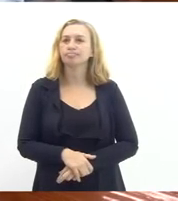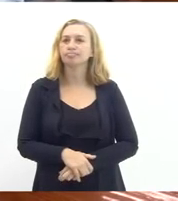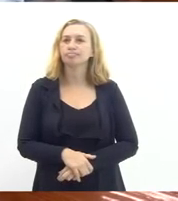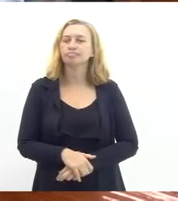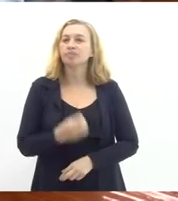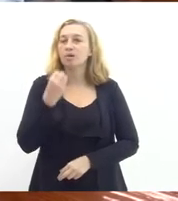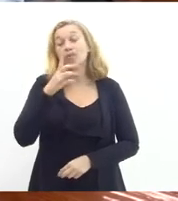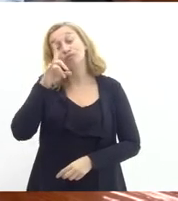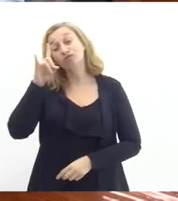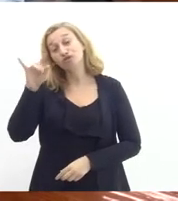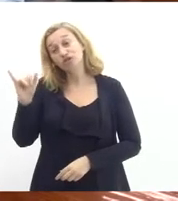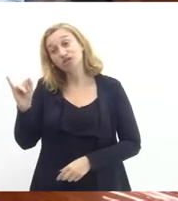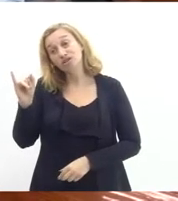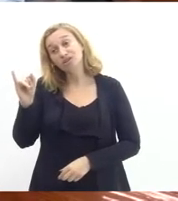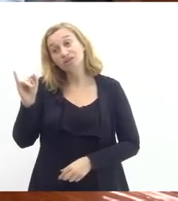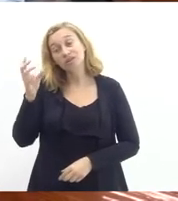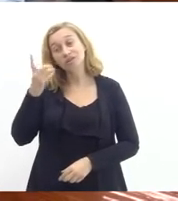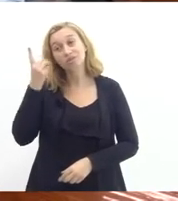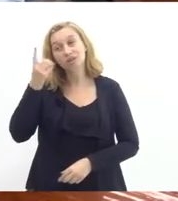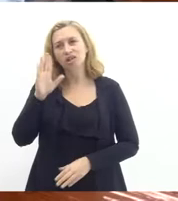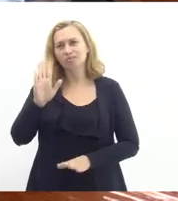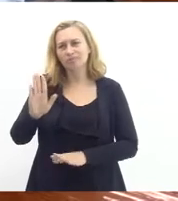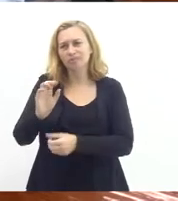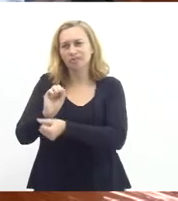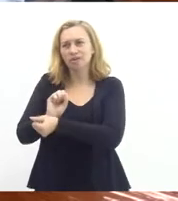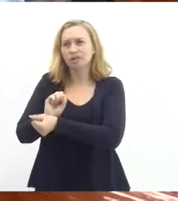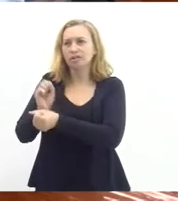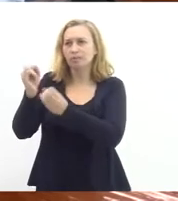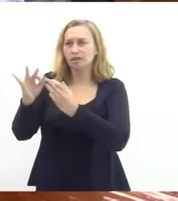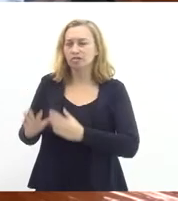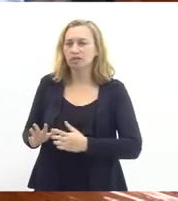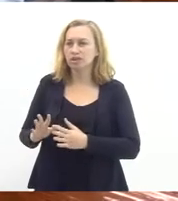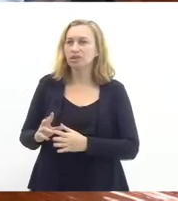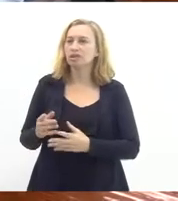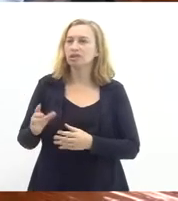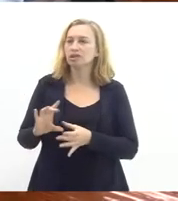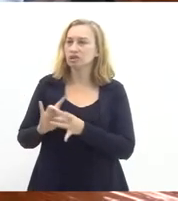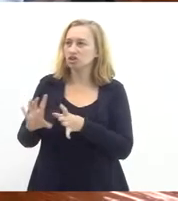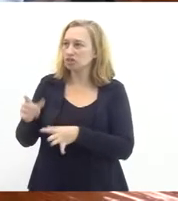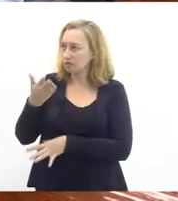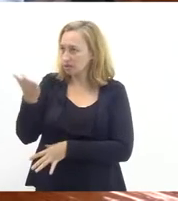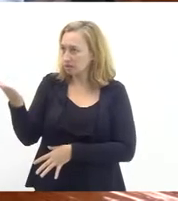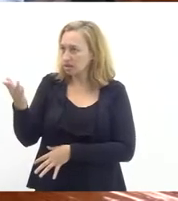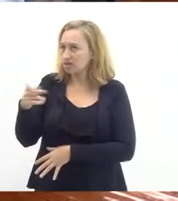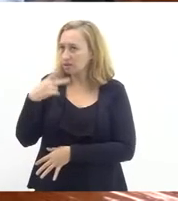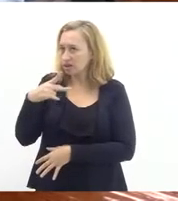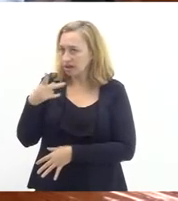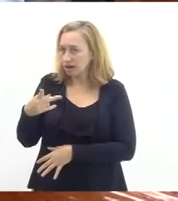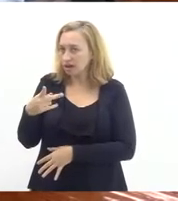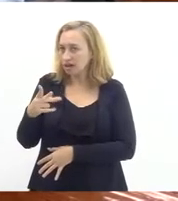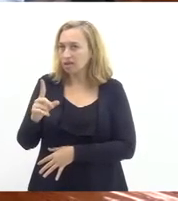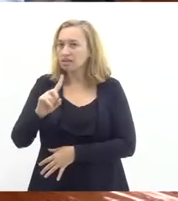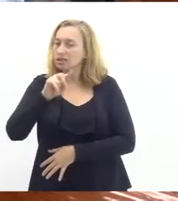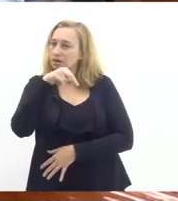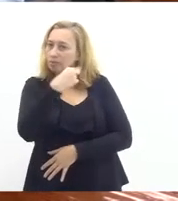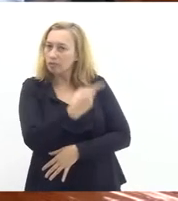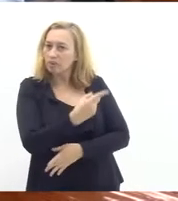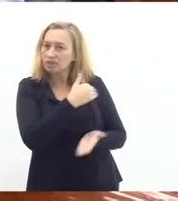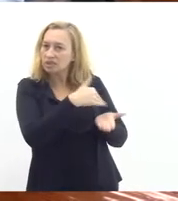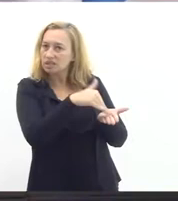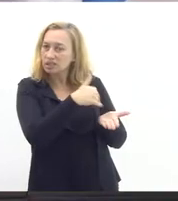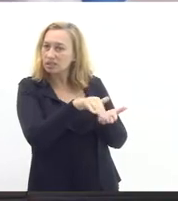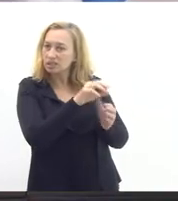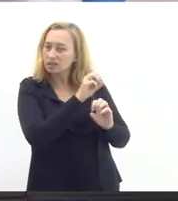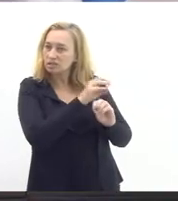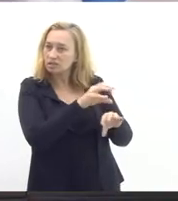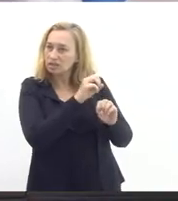bom dia deputado só para explicar a dinâmica a gente vai passar a palavra para vocês vocês vão fazer uma fala inicial vamos passar também para a secretaria de estado